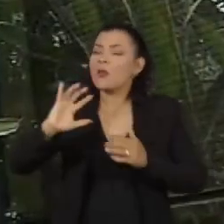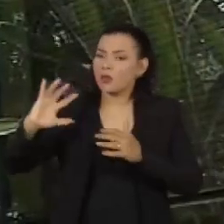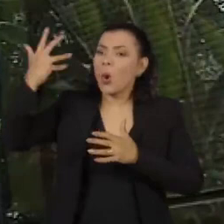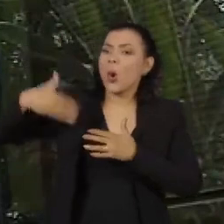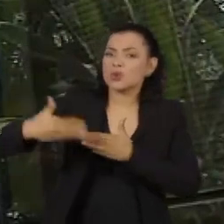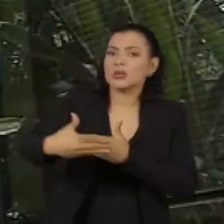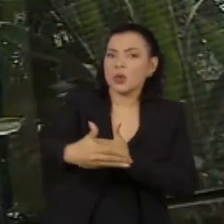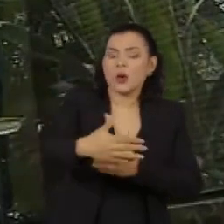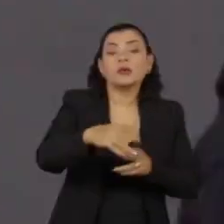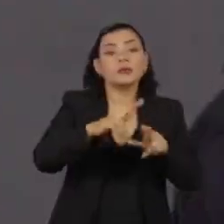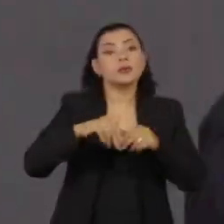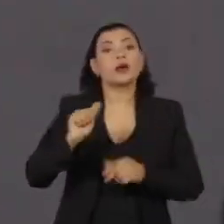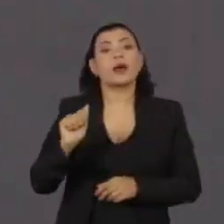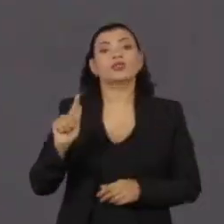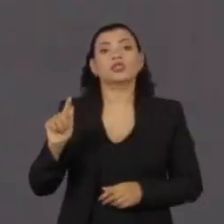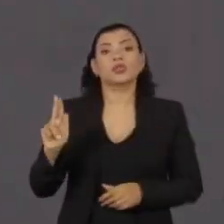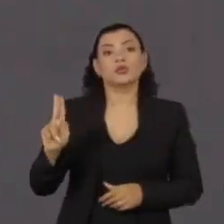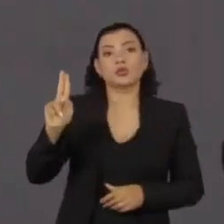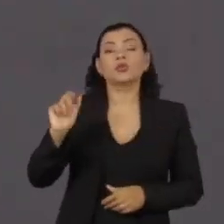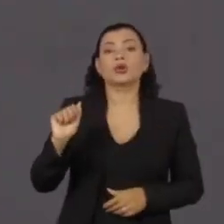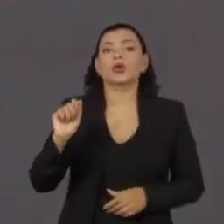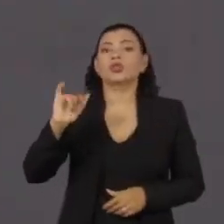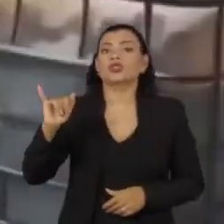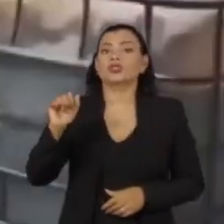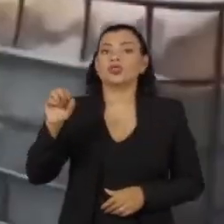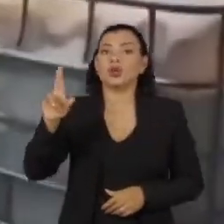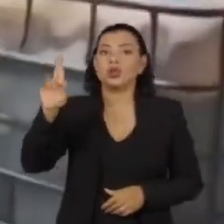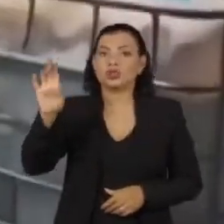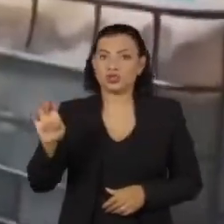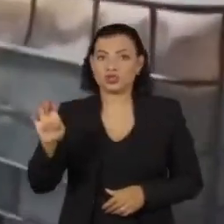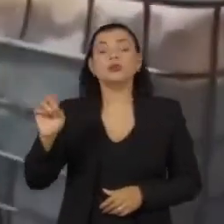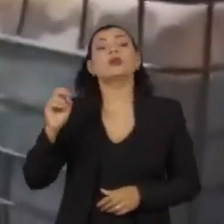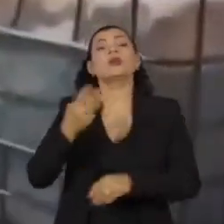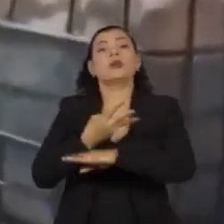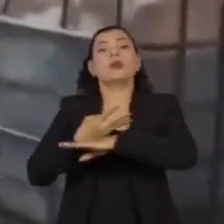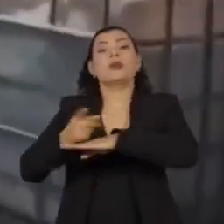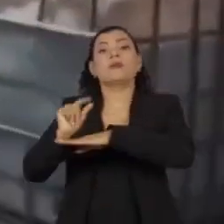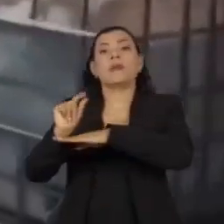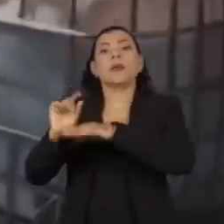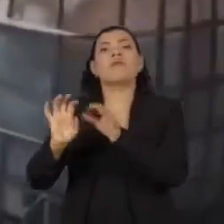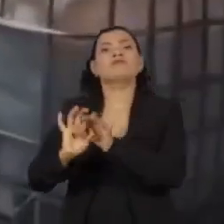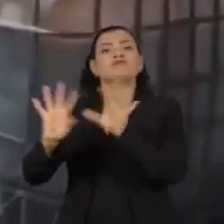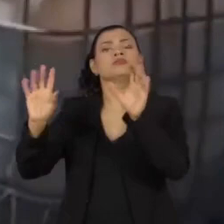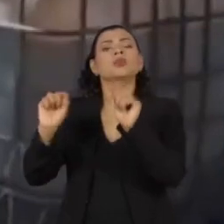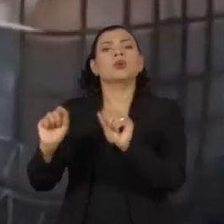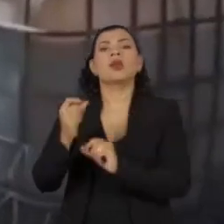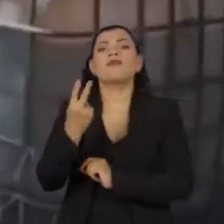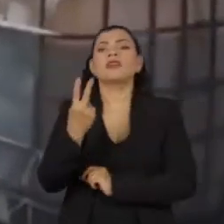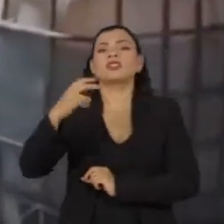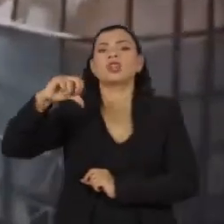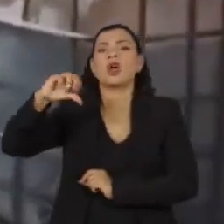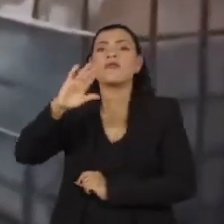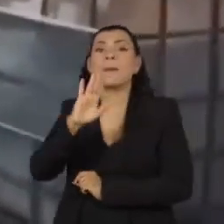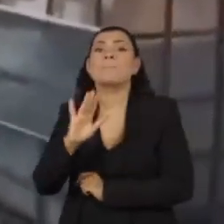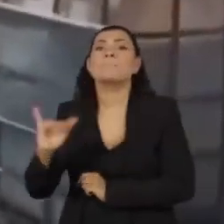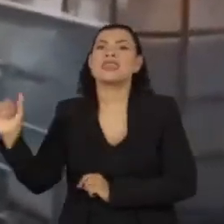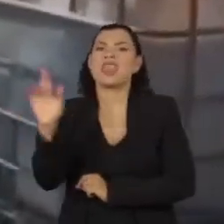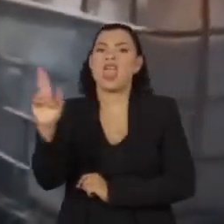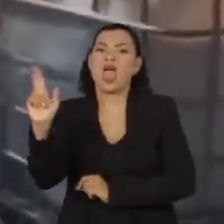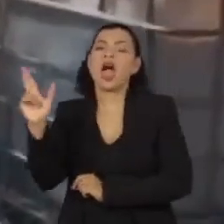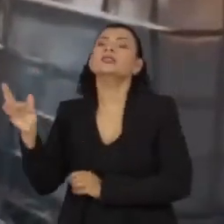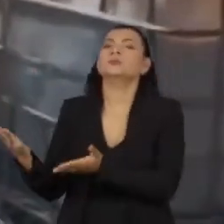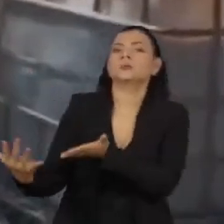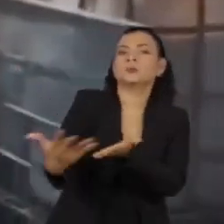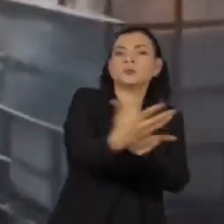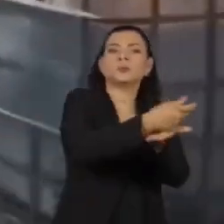Advogado-Geral da União, Jorge Messias, vão permitir ao Ibama cobrar mais de 29 bilhões de